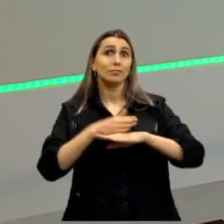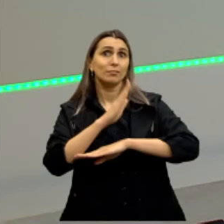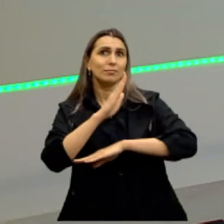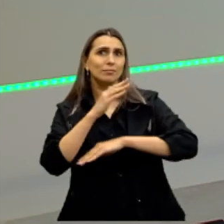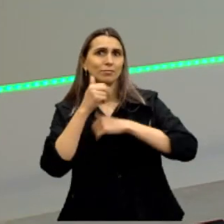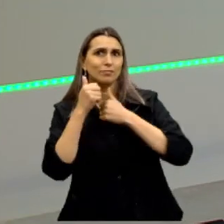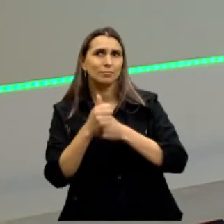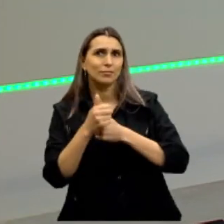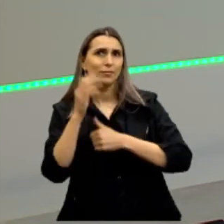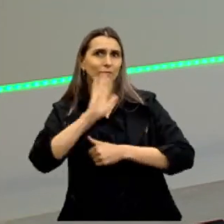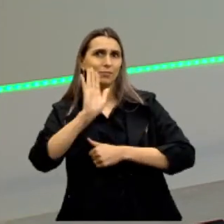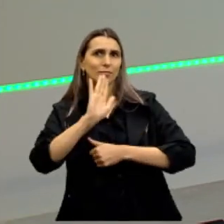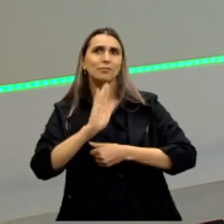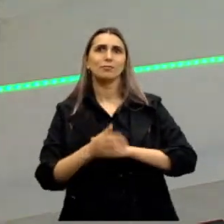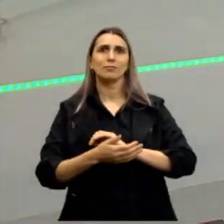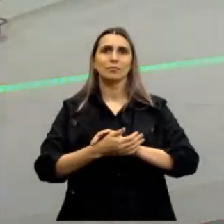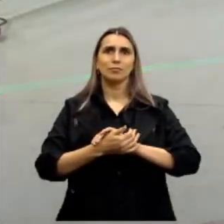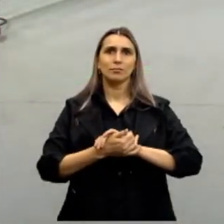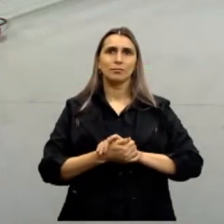galerinha. Tchau!